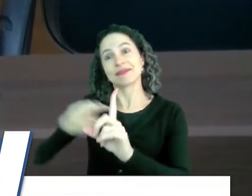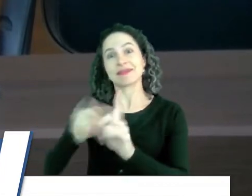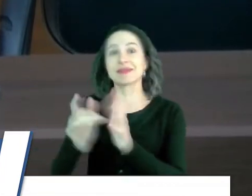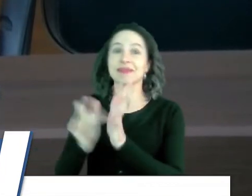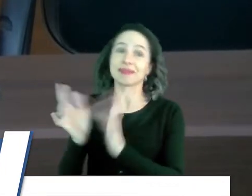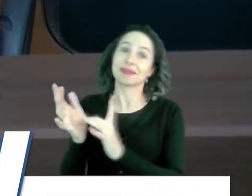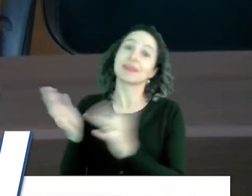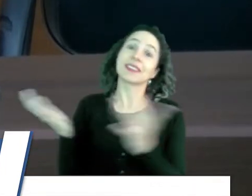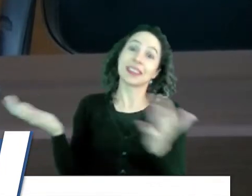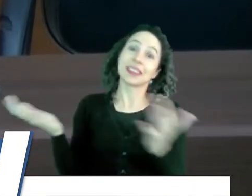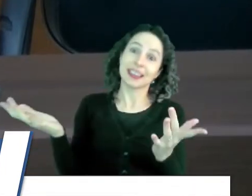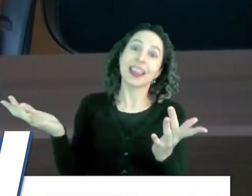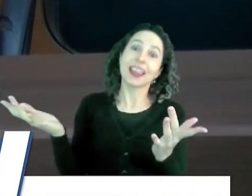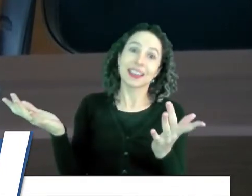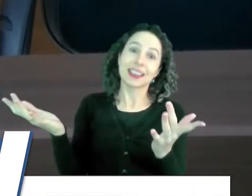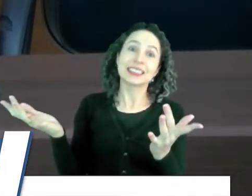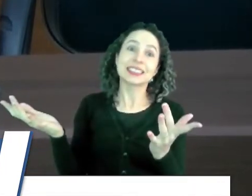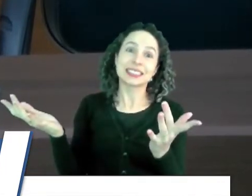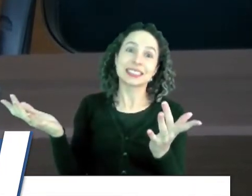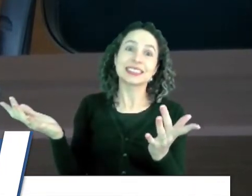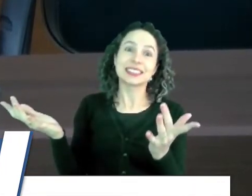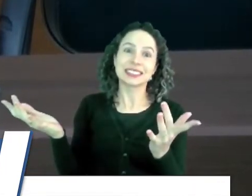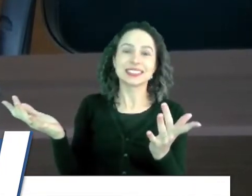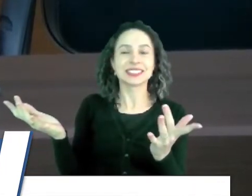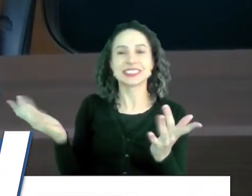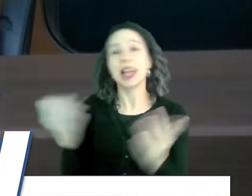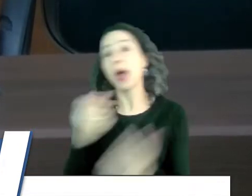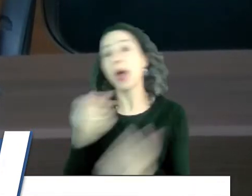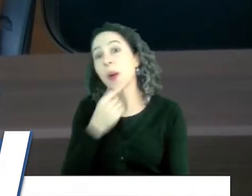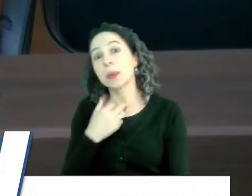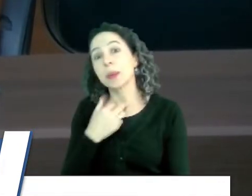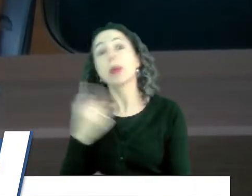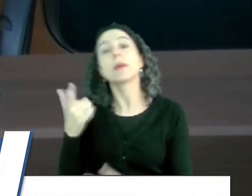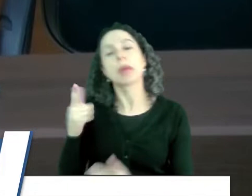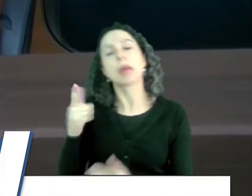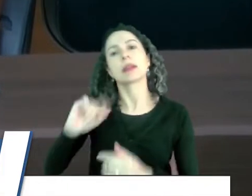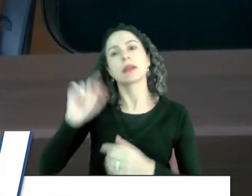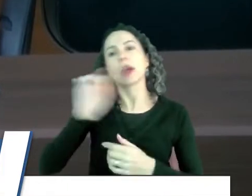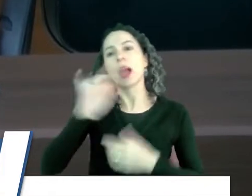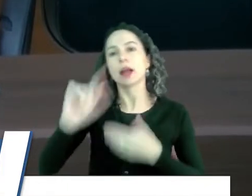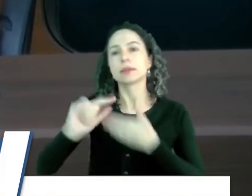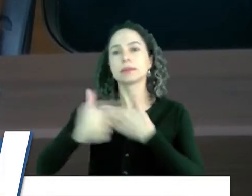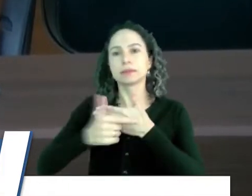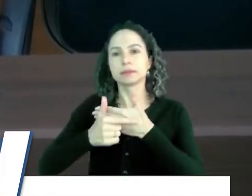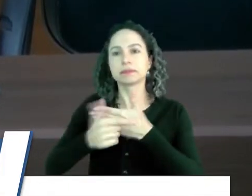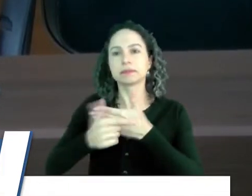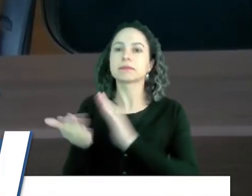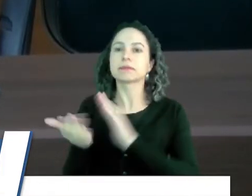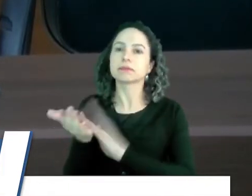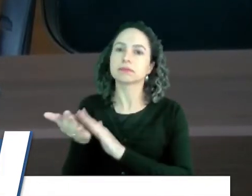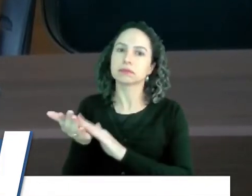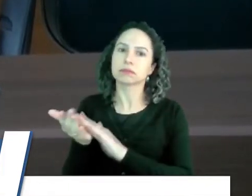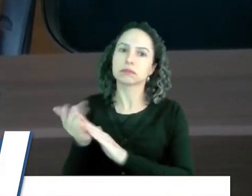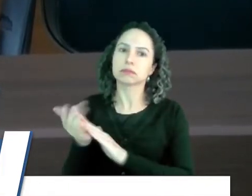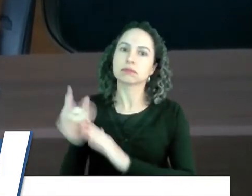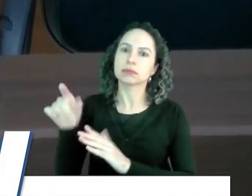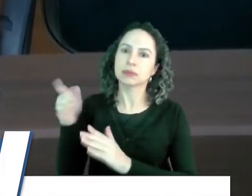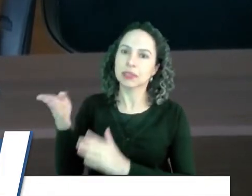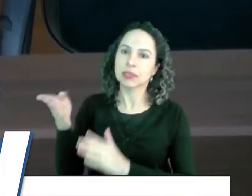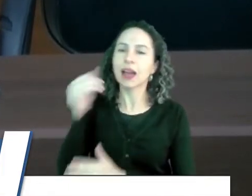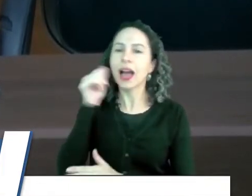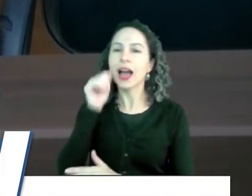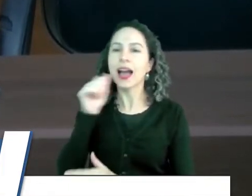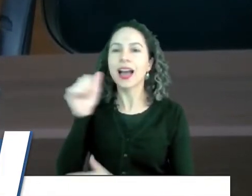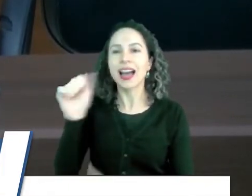Se fosse um homem, era ruim, Mas cada um tem seu papel, parabenizar você, Aline, viu, que ela seja muito bem-vinda,